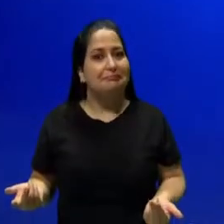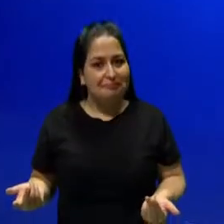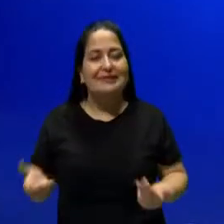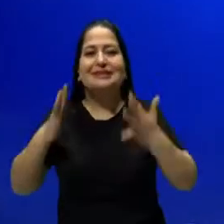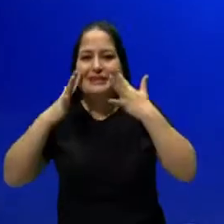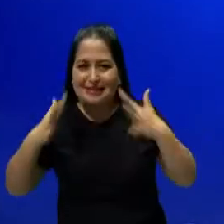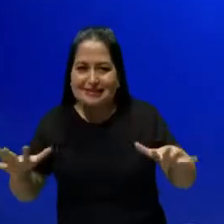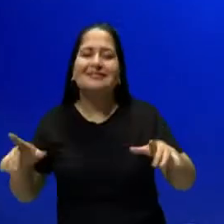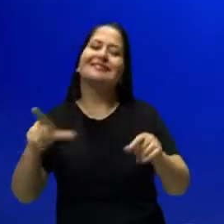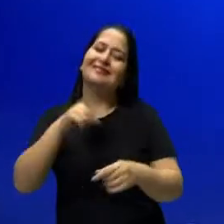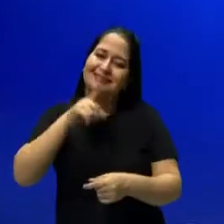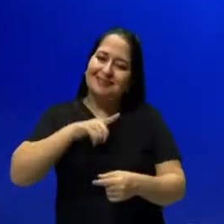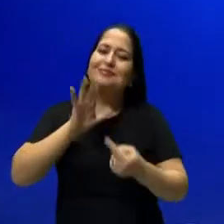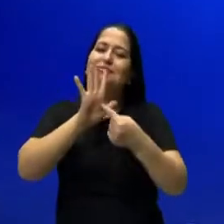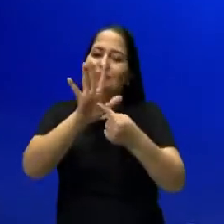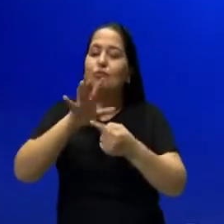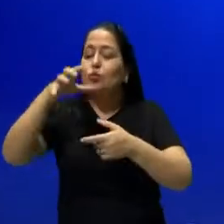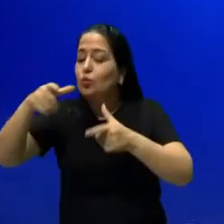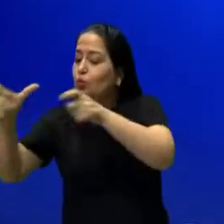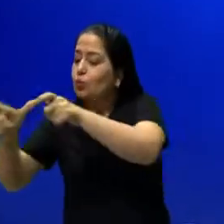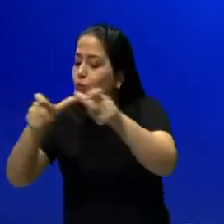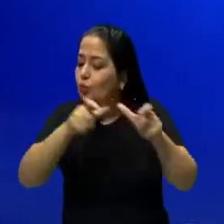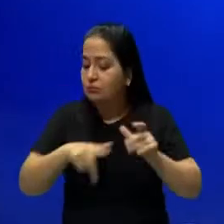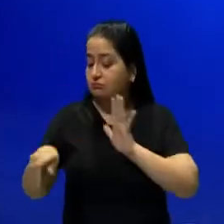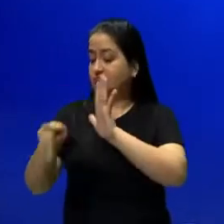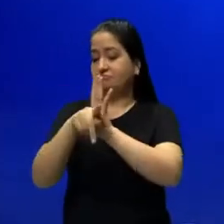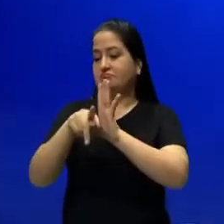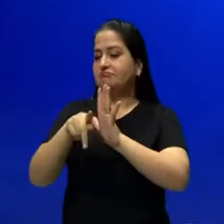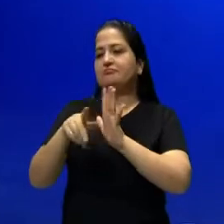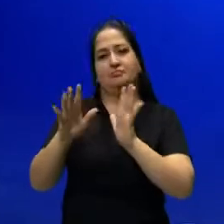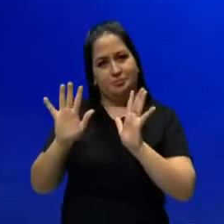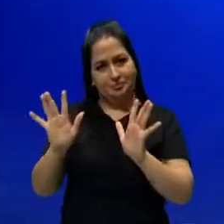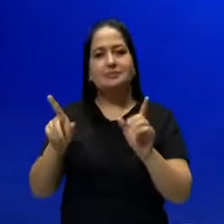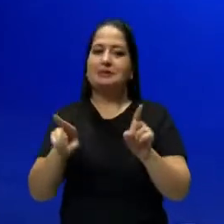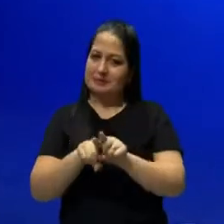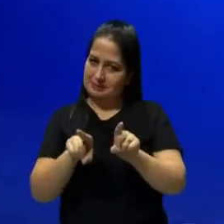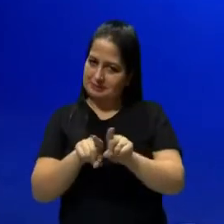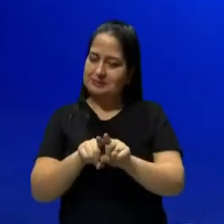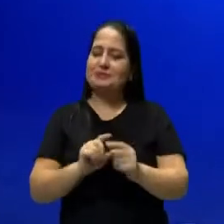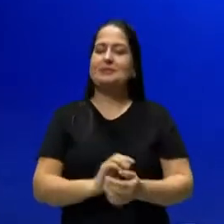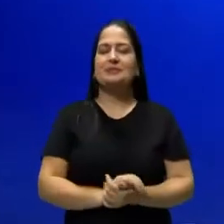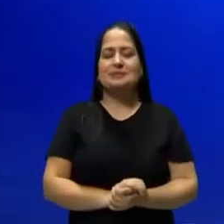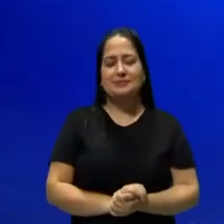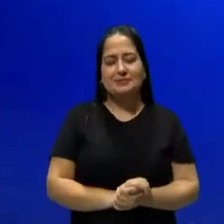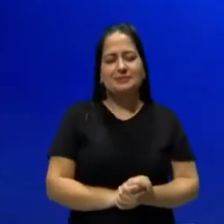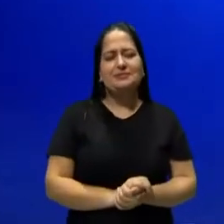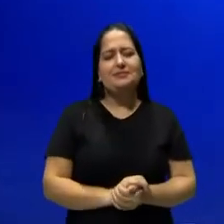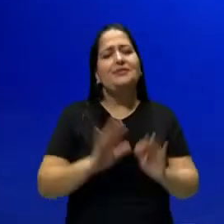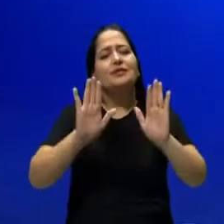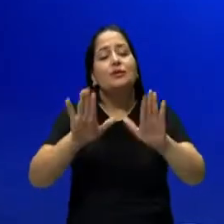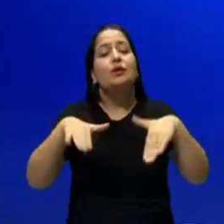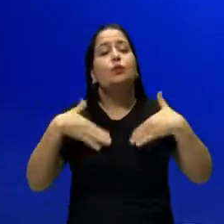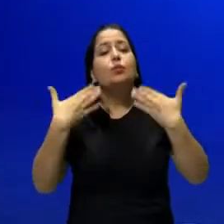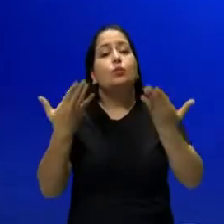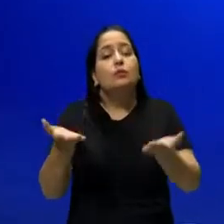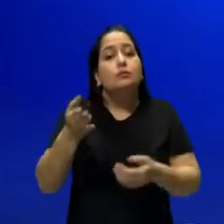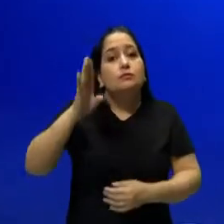muito regionalismo, as coisas que são próprias da região de cada um. Quais são os principais autores?